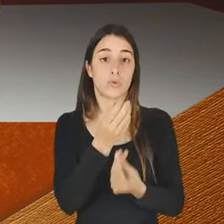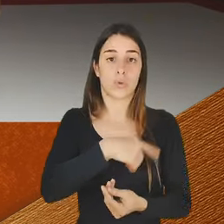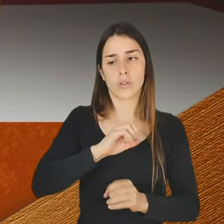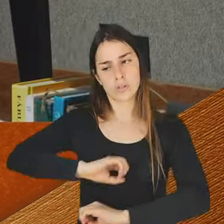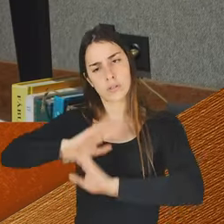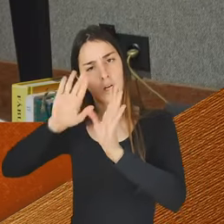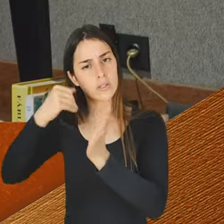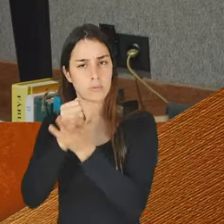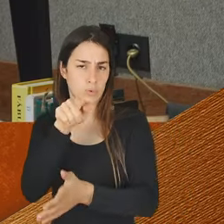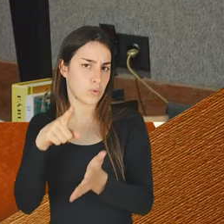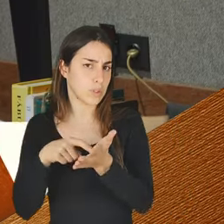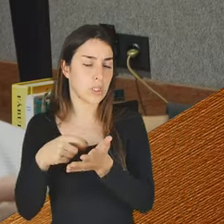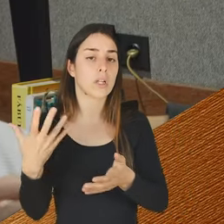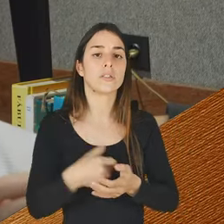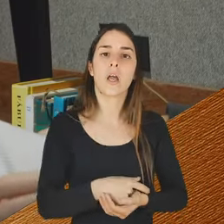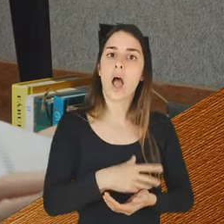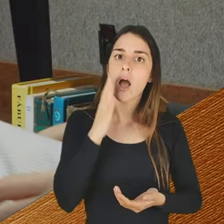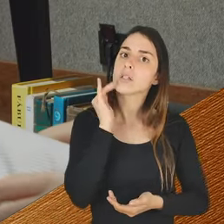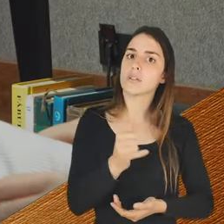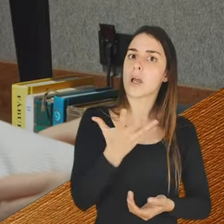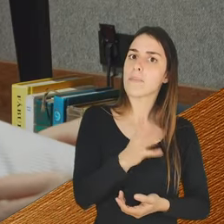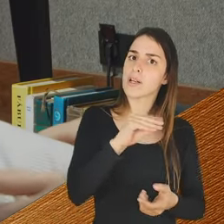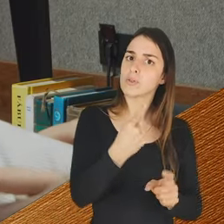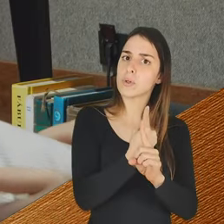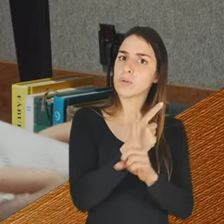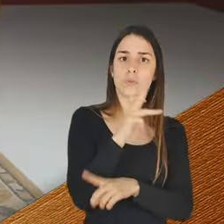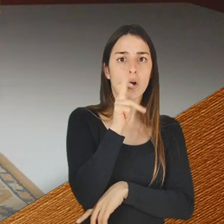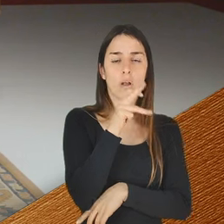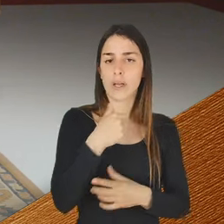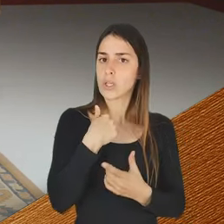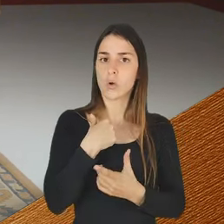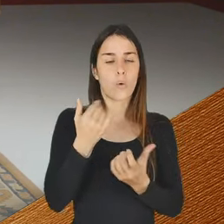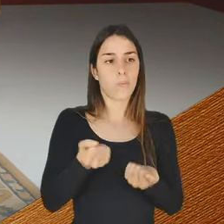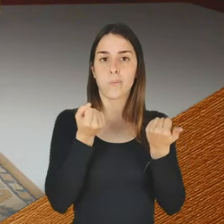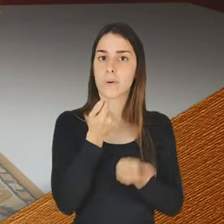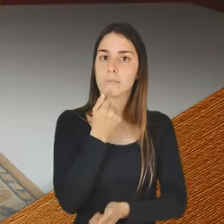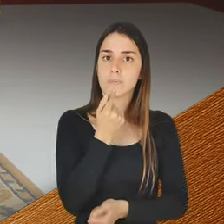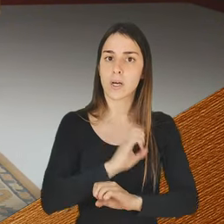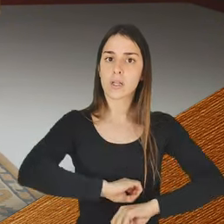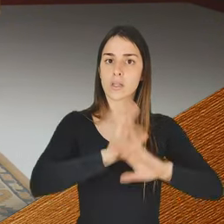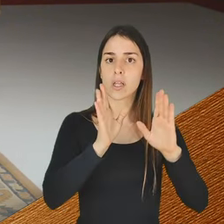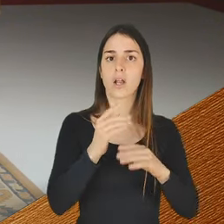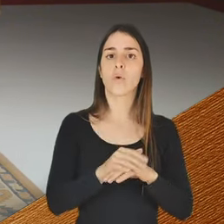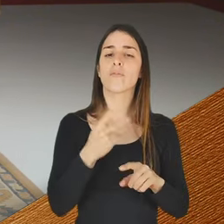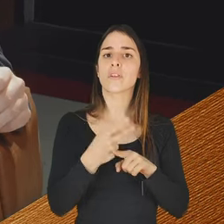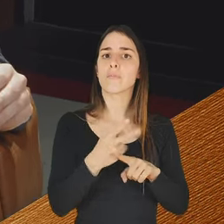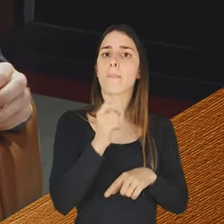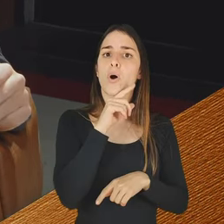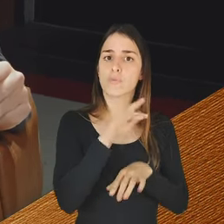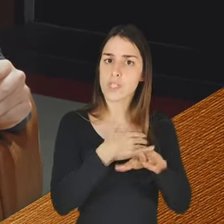que tu quiseres. É assim, mais um caso macabro. Eu não consigo entender. O que é que as vítimas podem fazer neste caso?